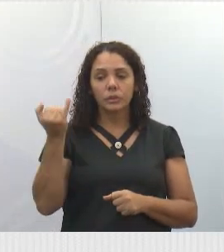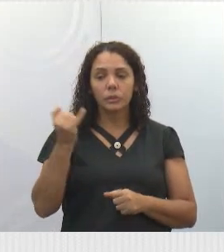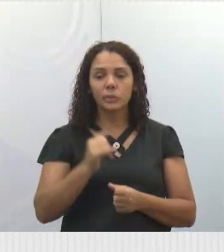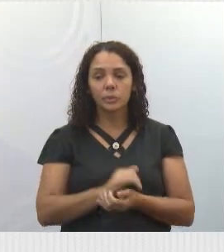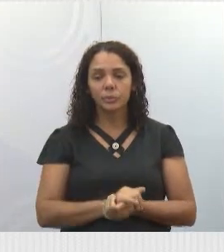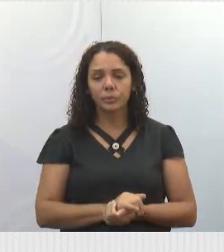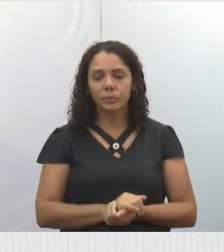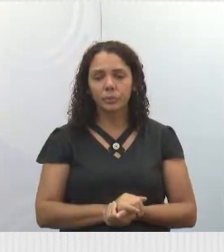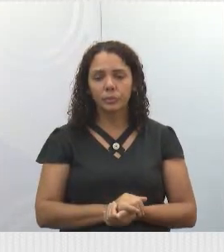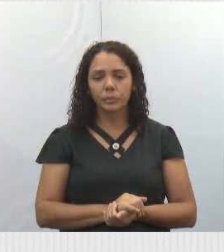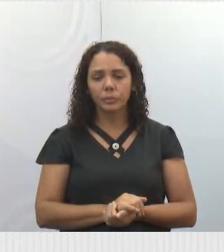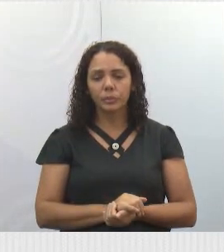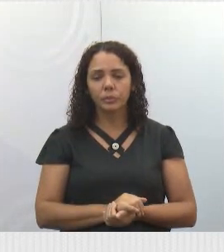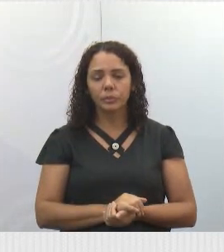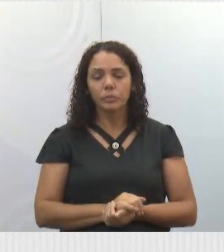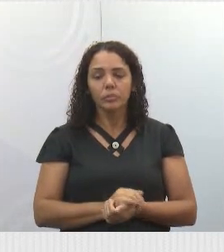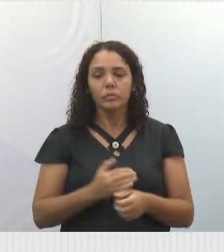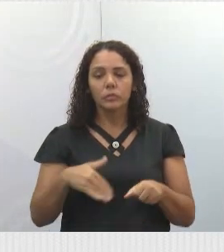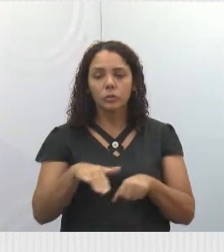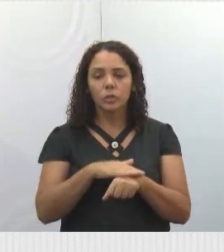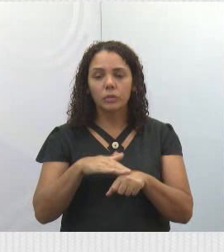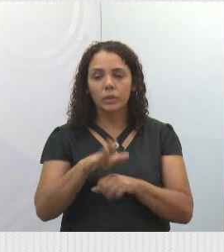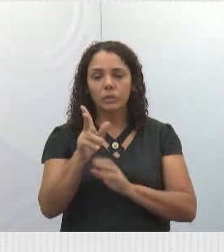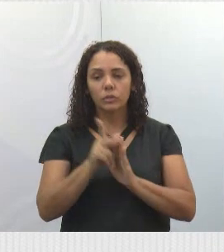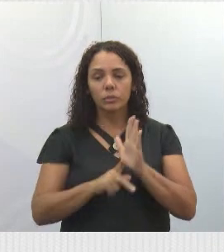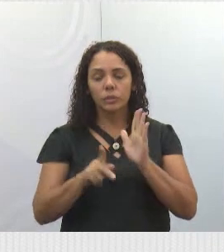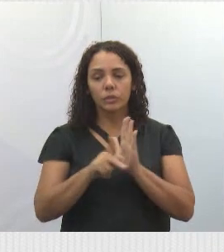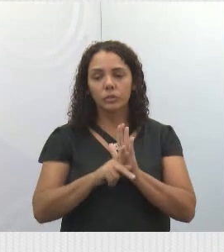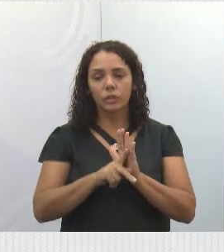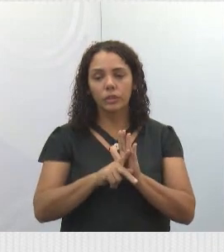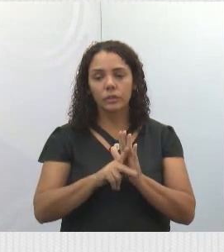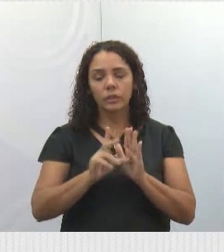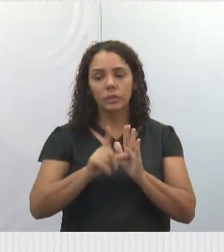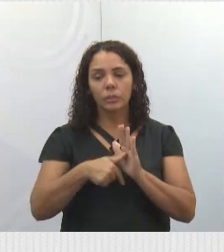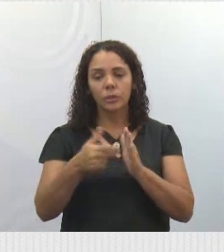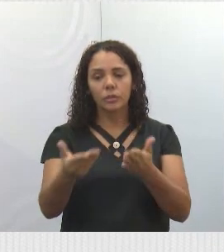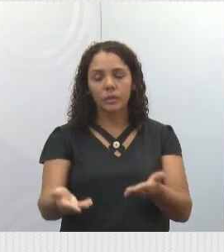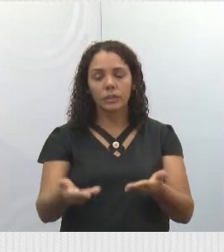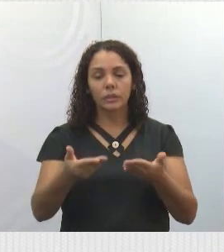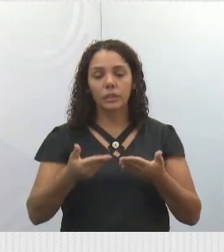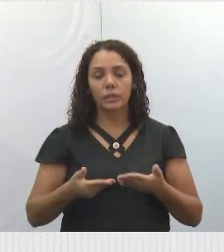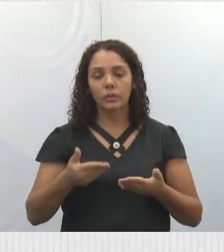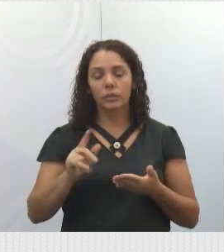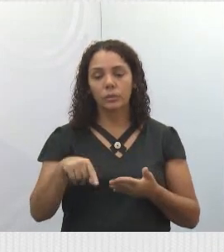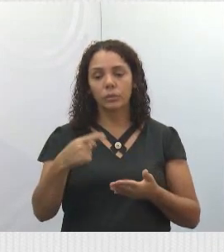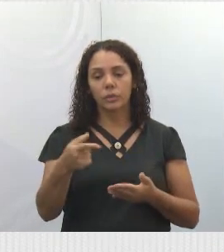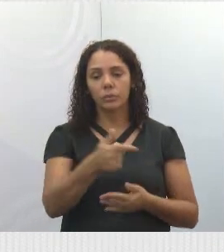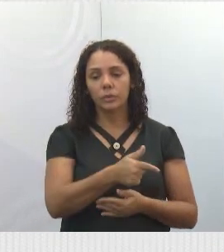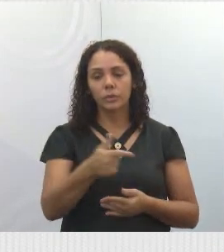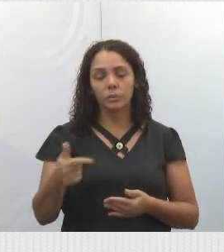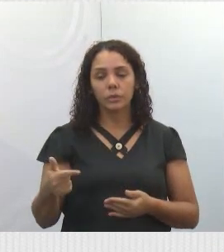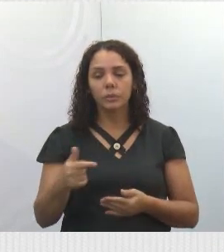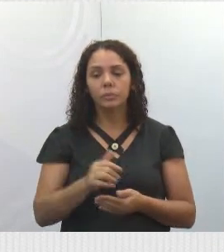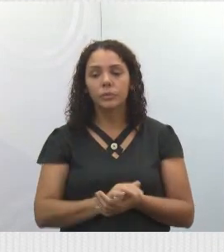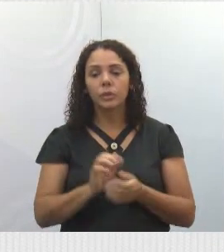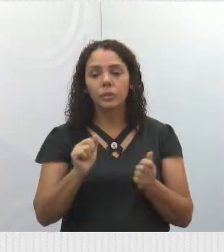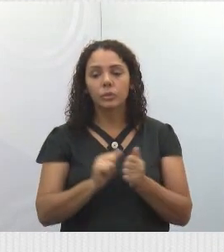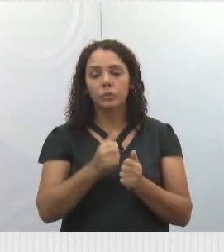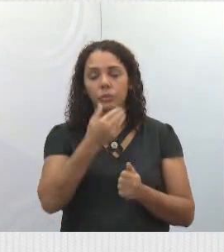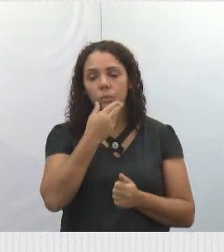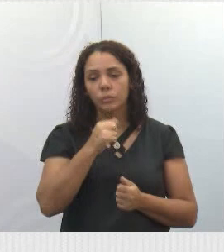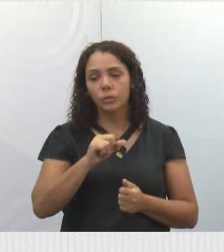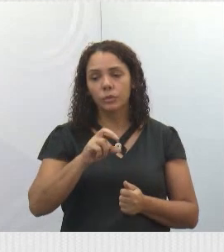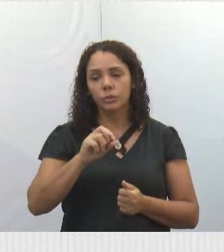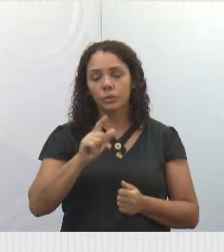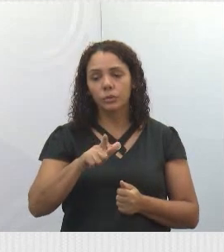aí numa discussão de um projeto que nós vamos colocar aqui na casa na semana que vem com o senhor Luiz Baier, uma pessoa a